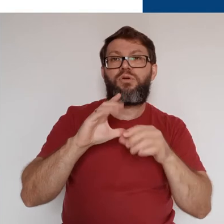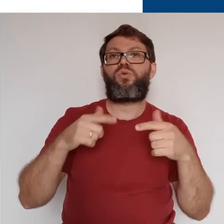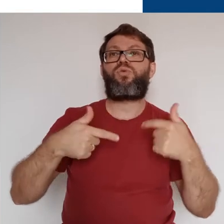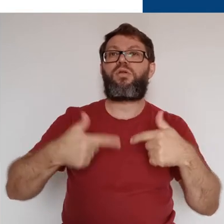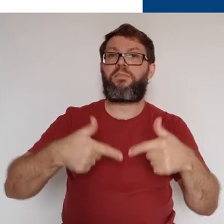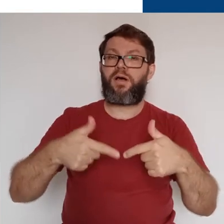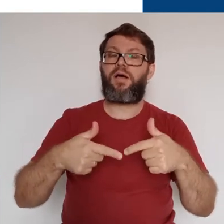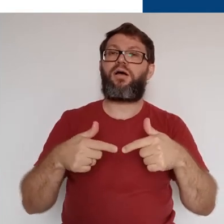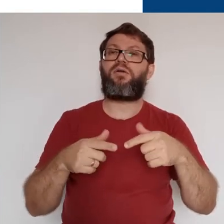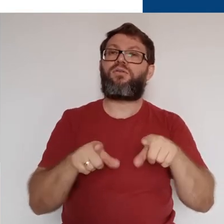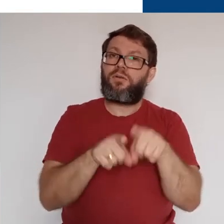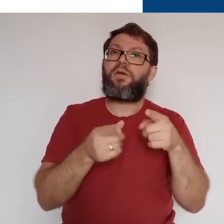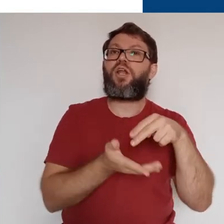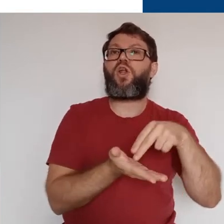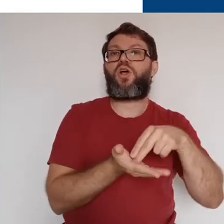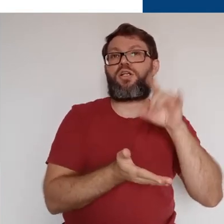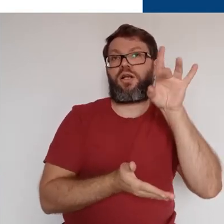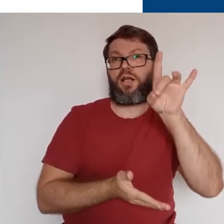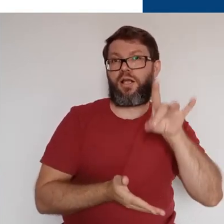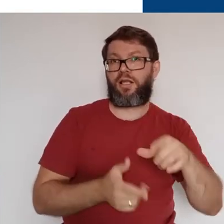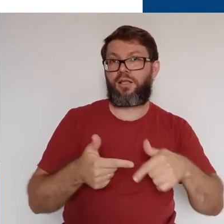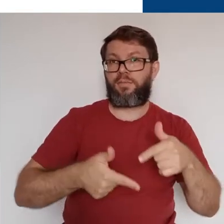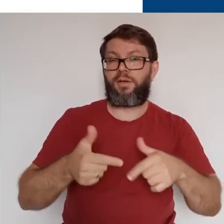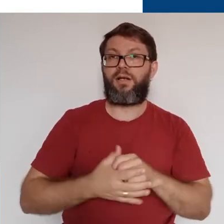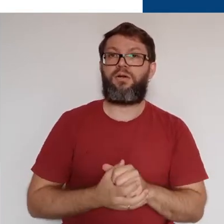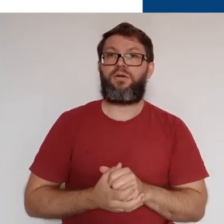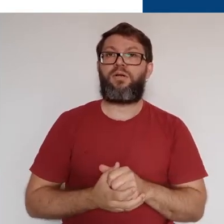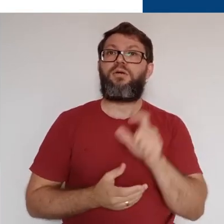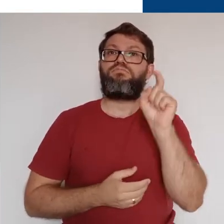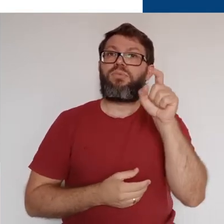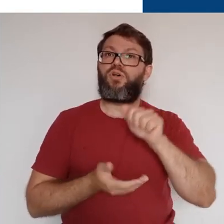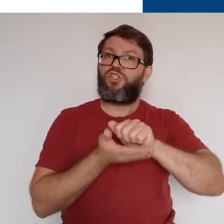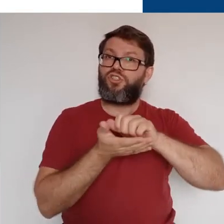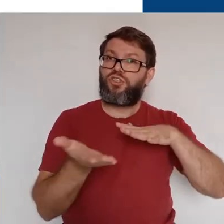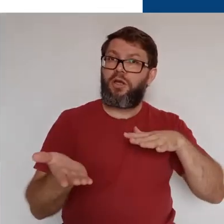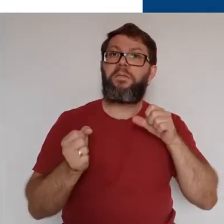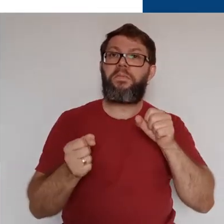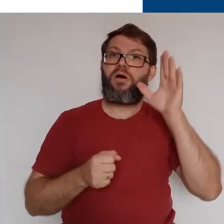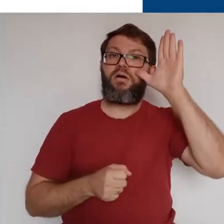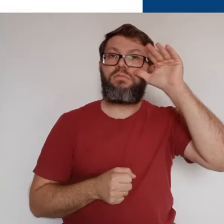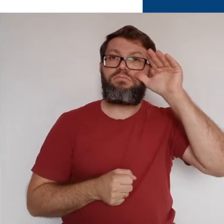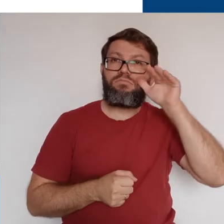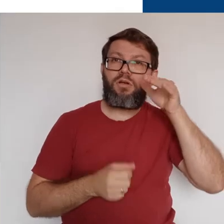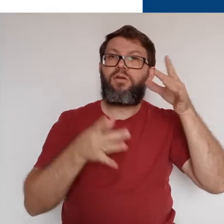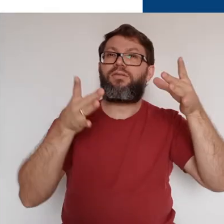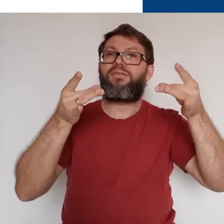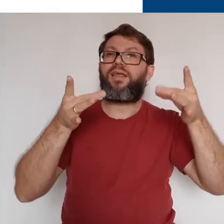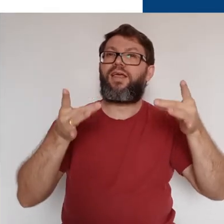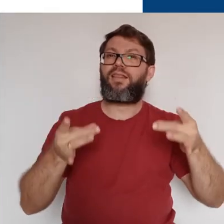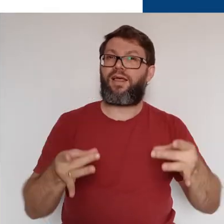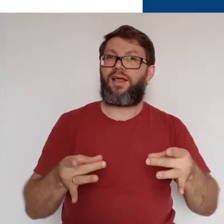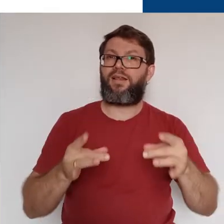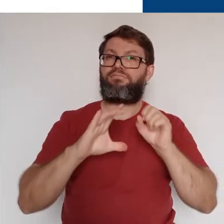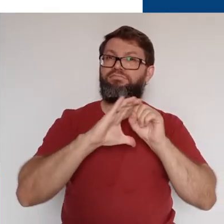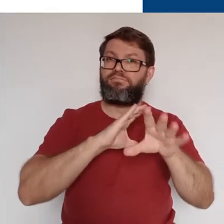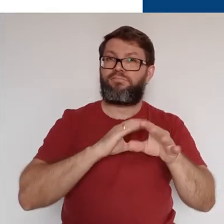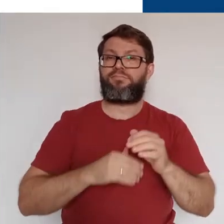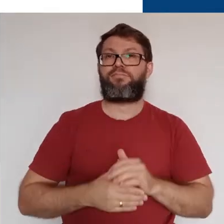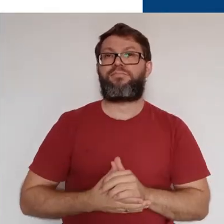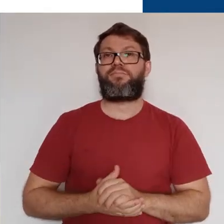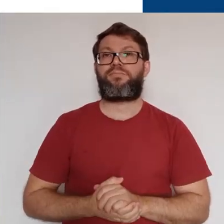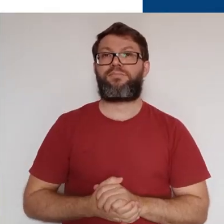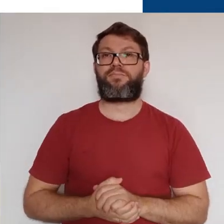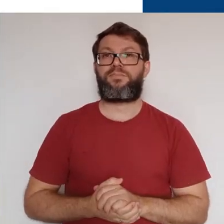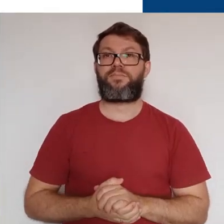os envios de cada um dos trabalhos com as notas atribuídas a eles. Clicando nas atividades, podemos conferir os detalhes